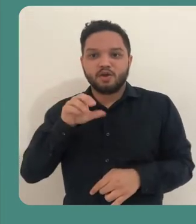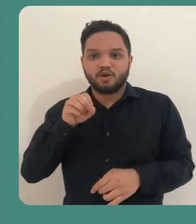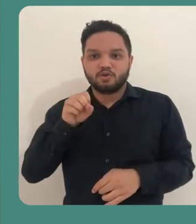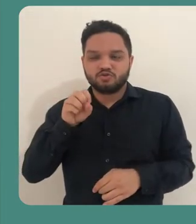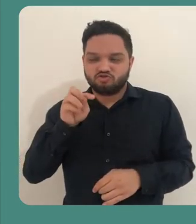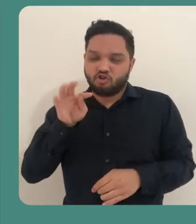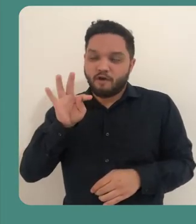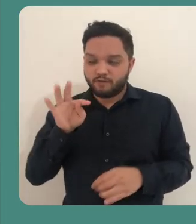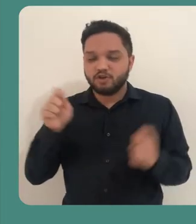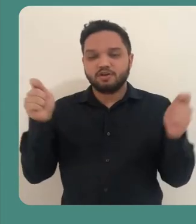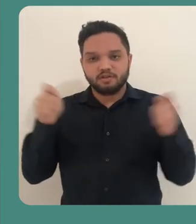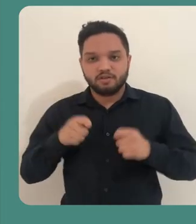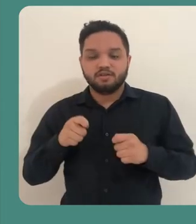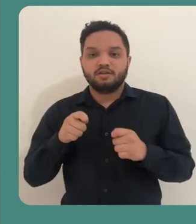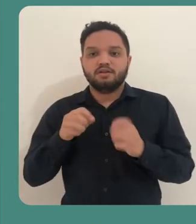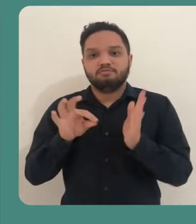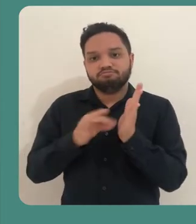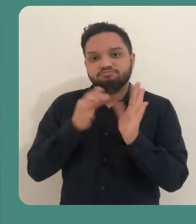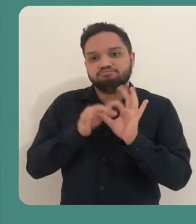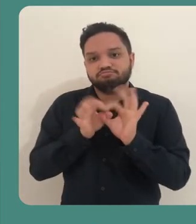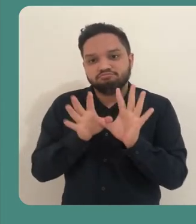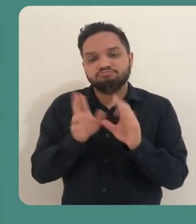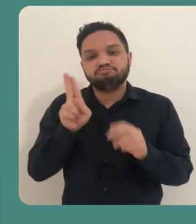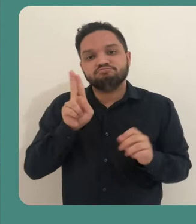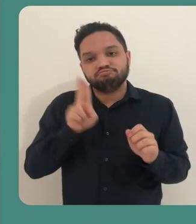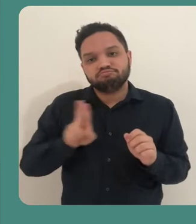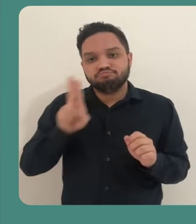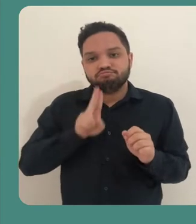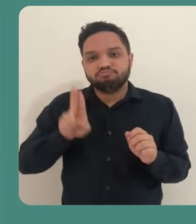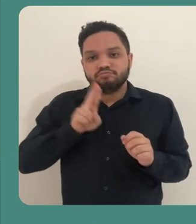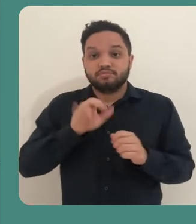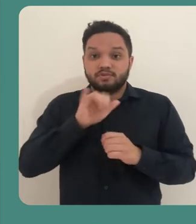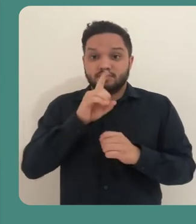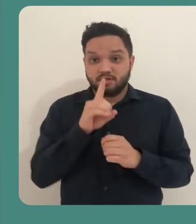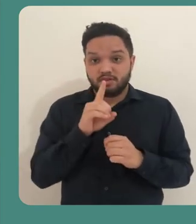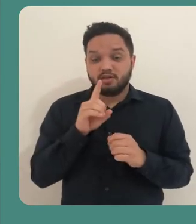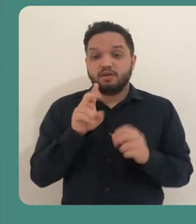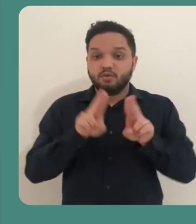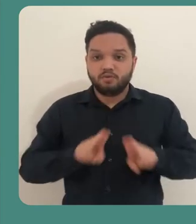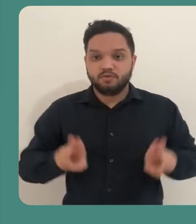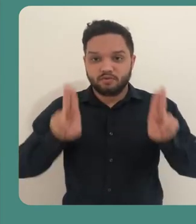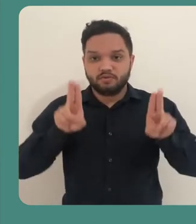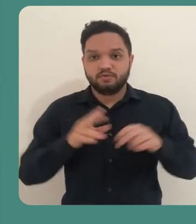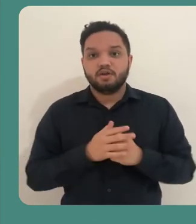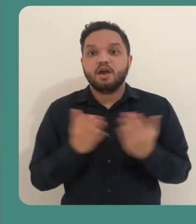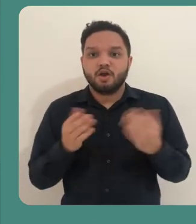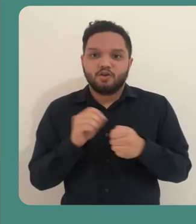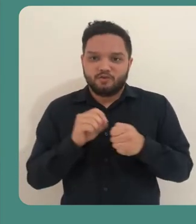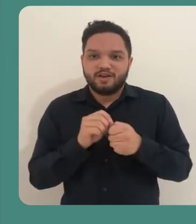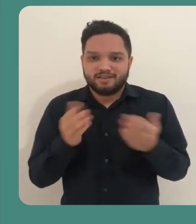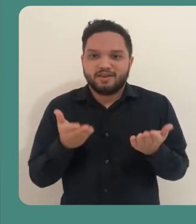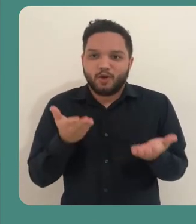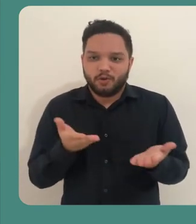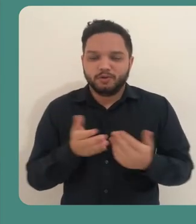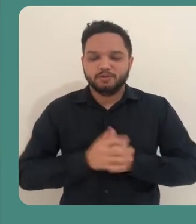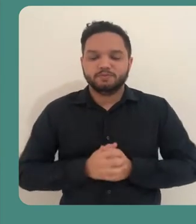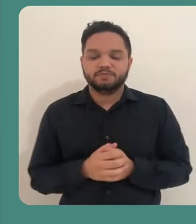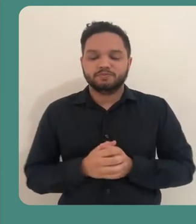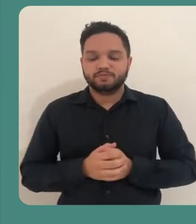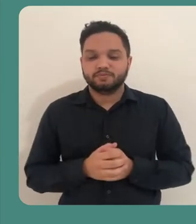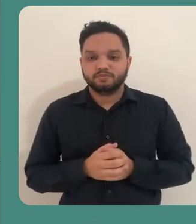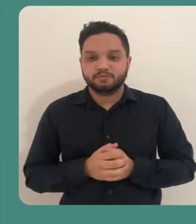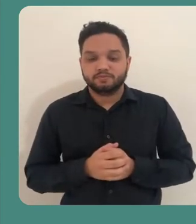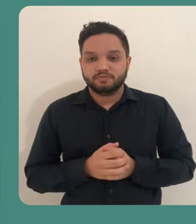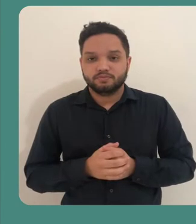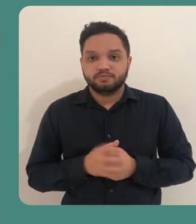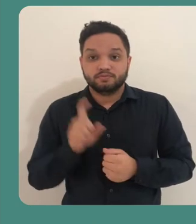Microsoft e o nosso acesso como assinante é liberado quando utilizamos o nosso ID UFSC. E é isso que eu vou fazer aqui.